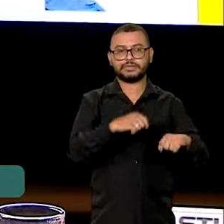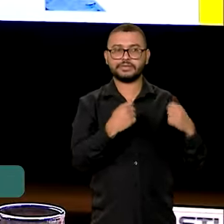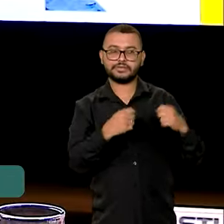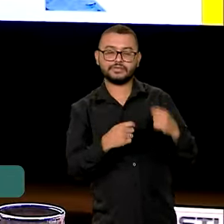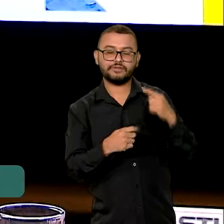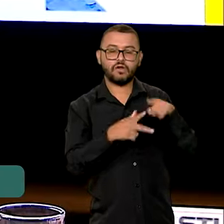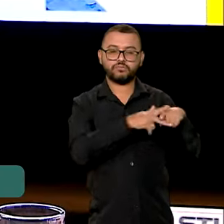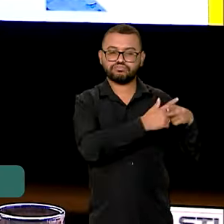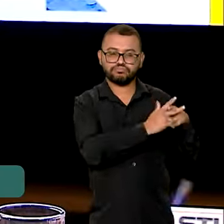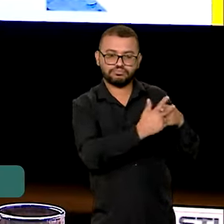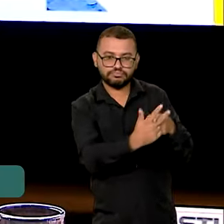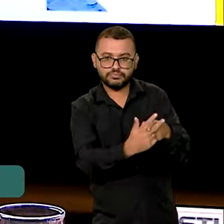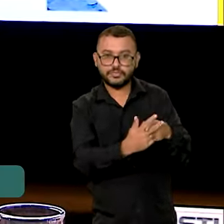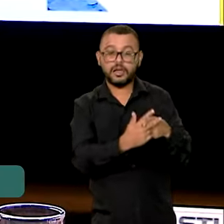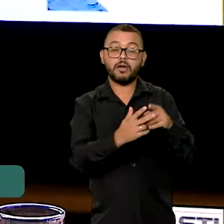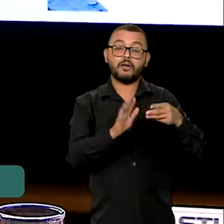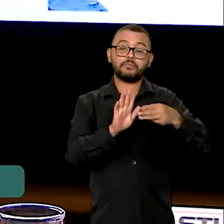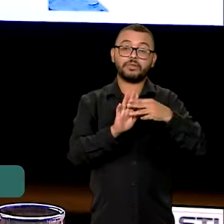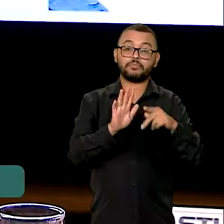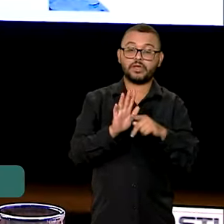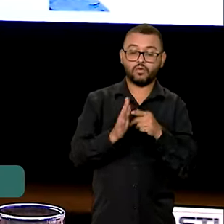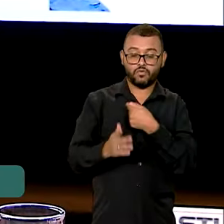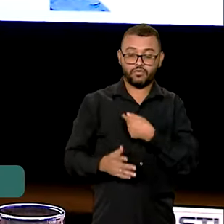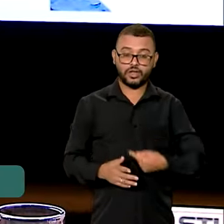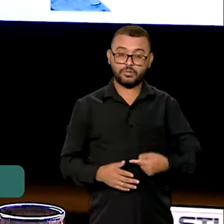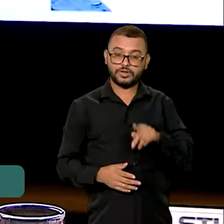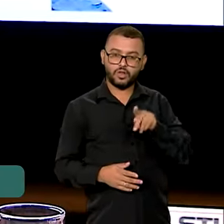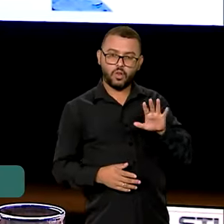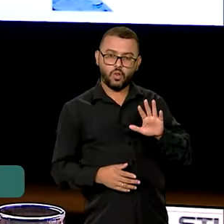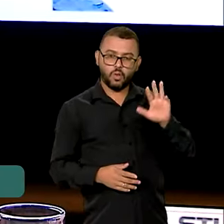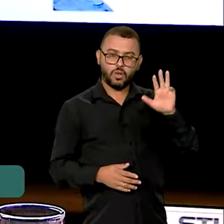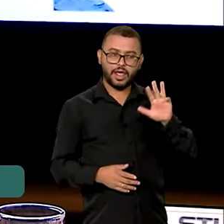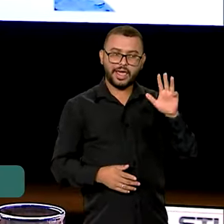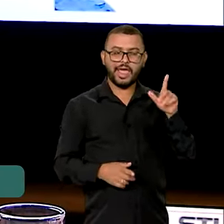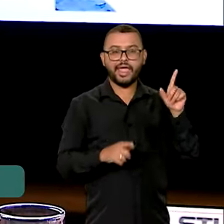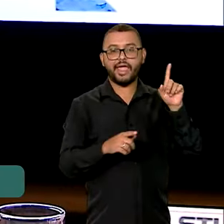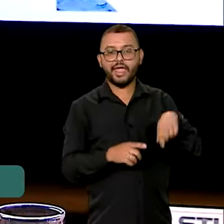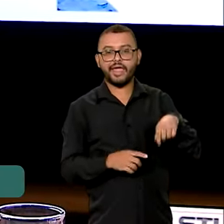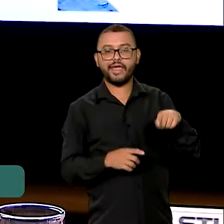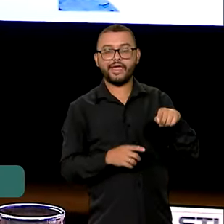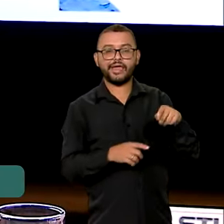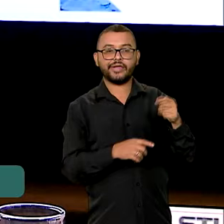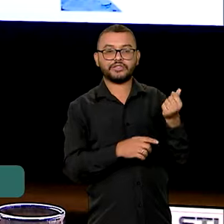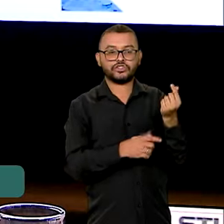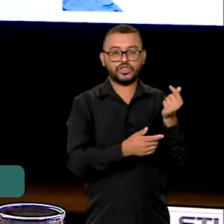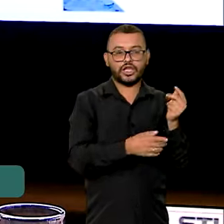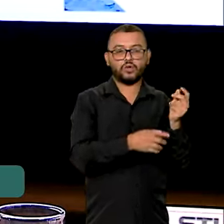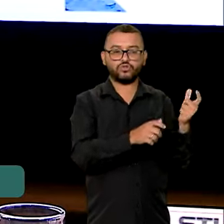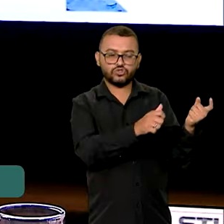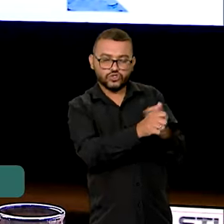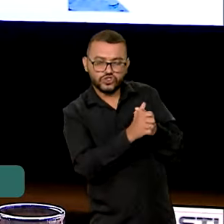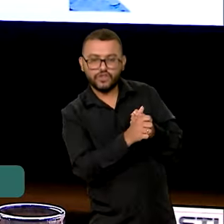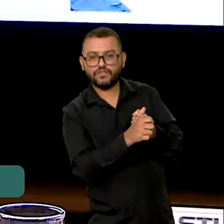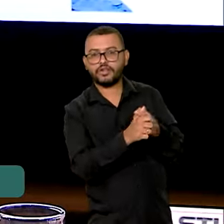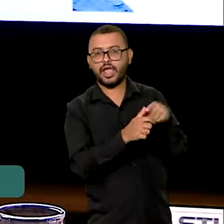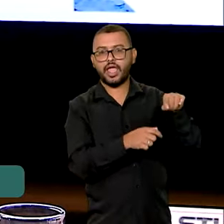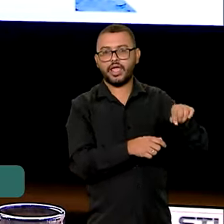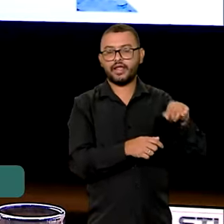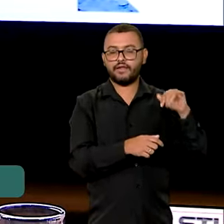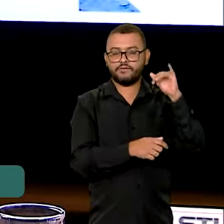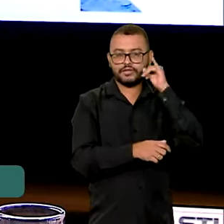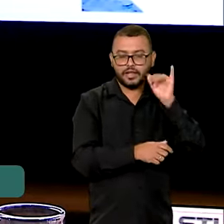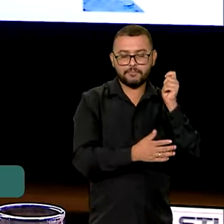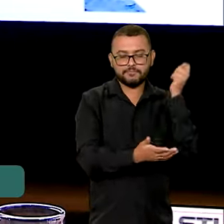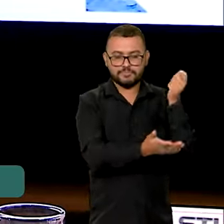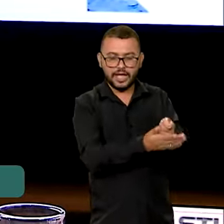repactuação. A primeira medida do governo do presidente Lula foi então a suspensão imediata de todos os débitos dos produtores, quer sejam